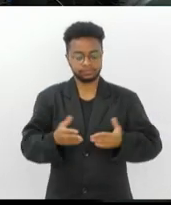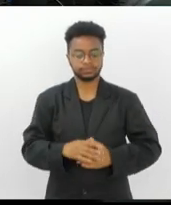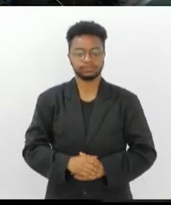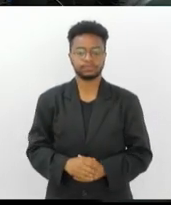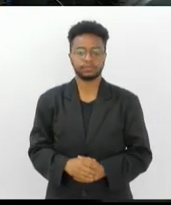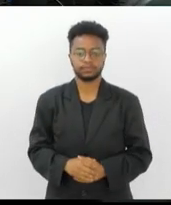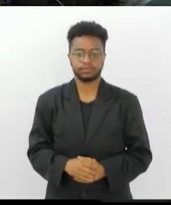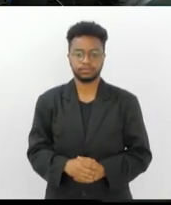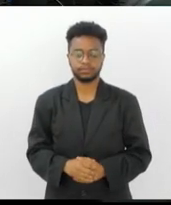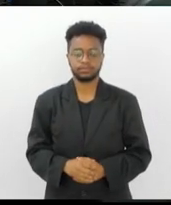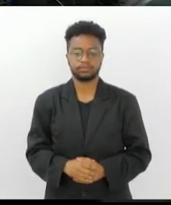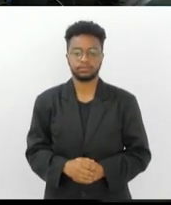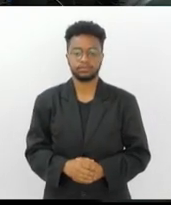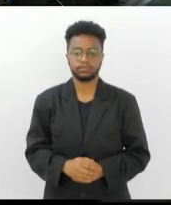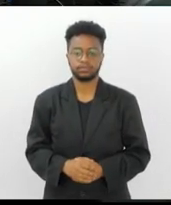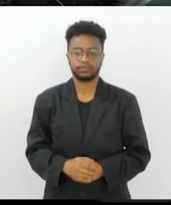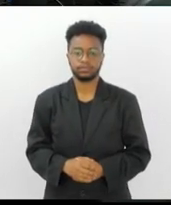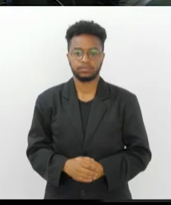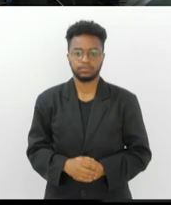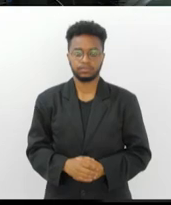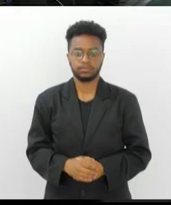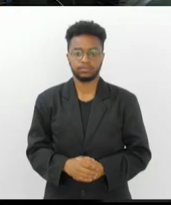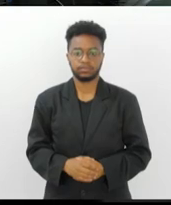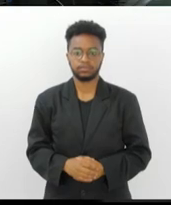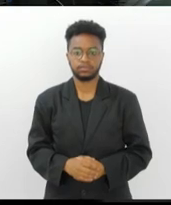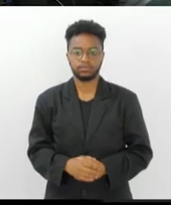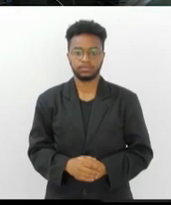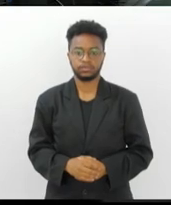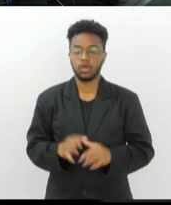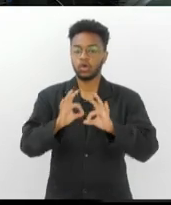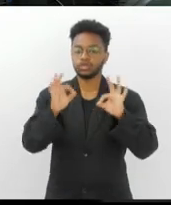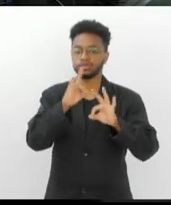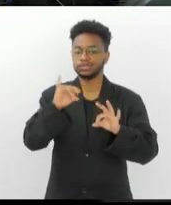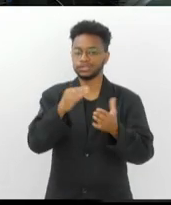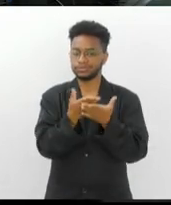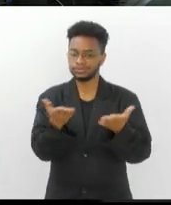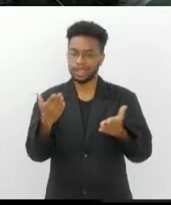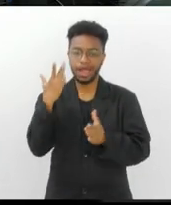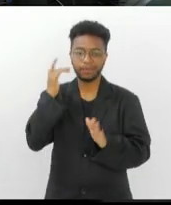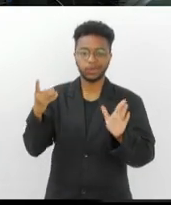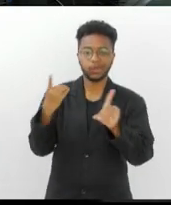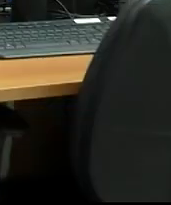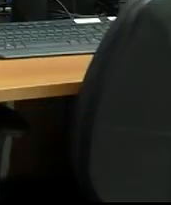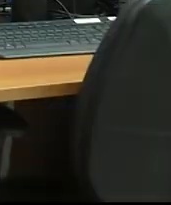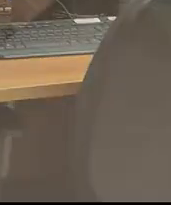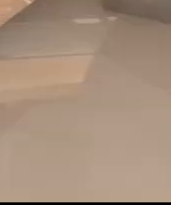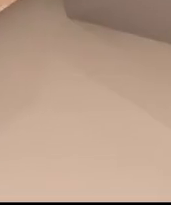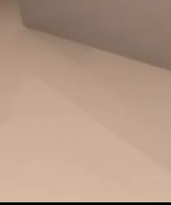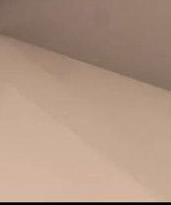arrobaalerje.rj.gov.br. Um ótimo dia para você e até amanhã.